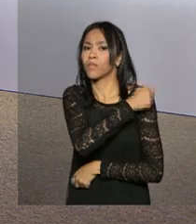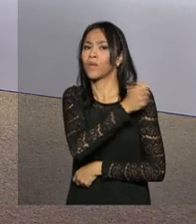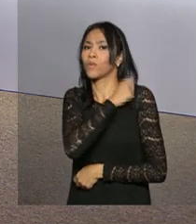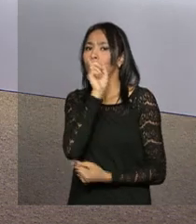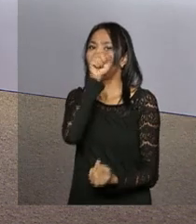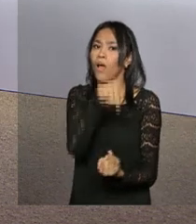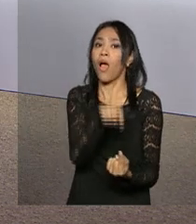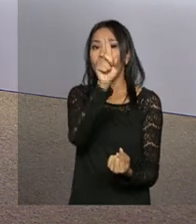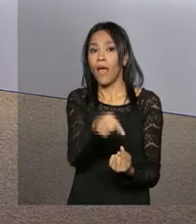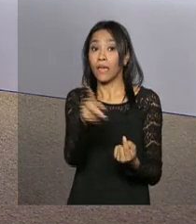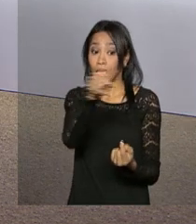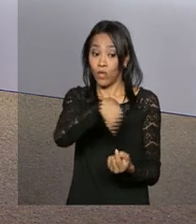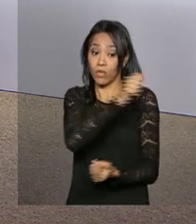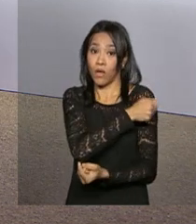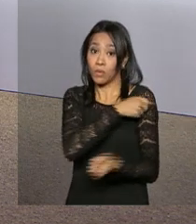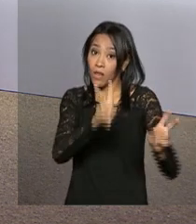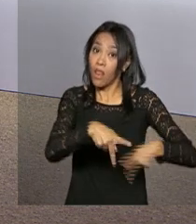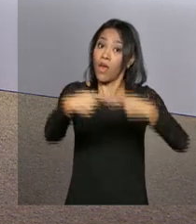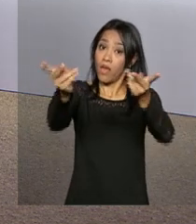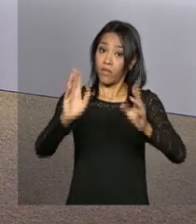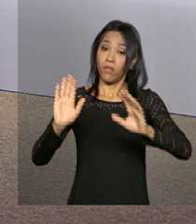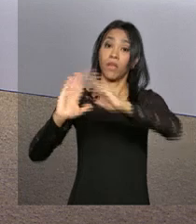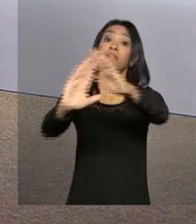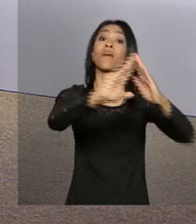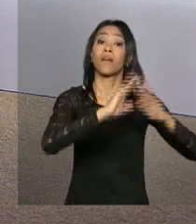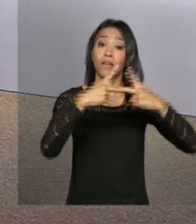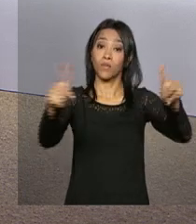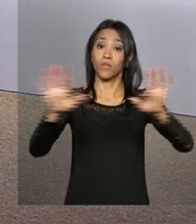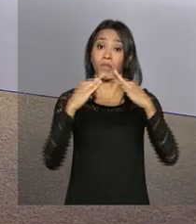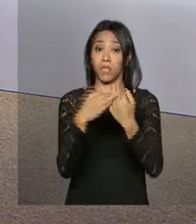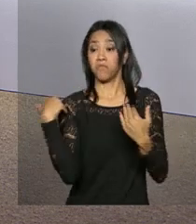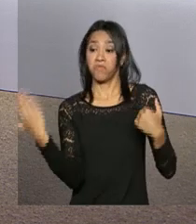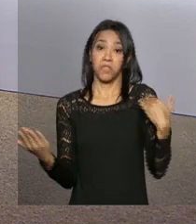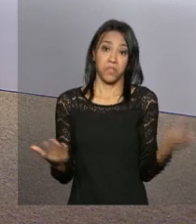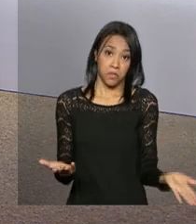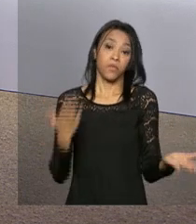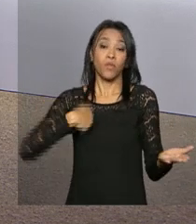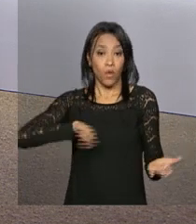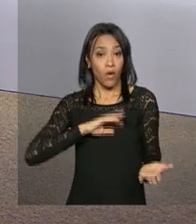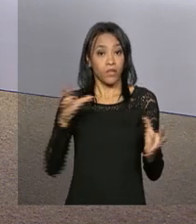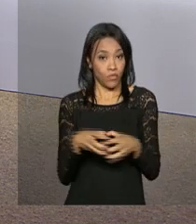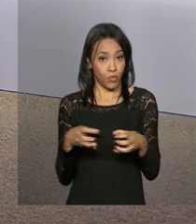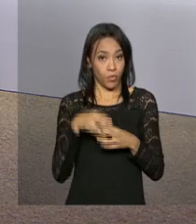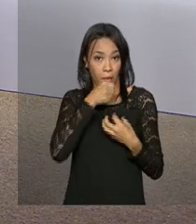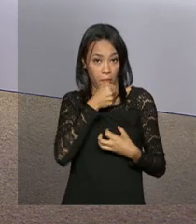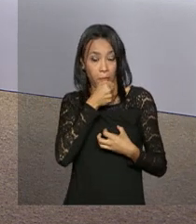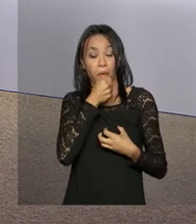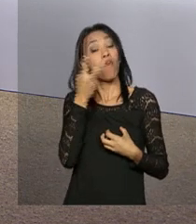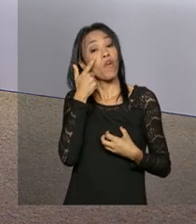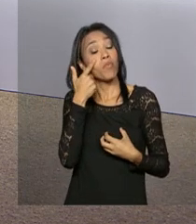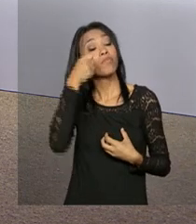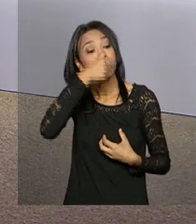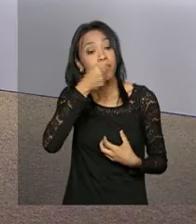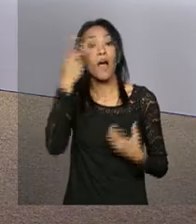ideia é que eles levem as informações para dentro de casa e também para os vizinhos. A nossa equipe acompanhou a mobilização em uma